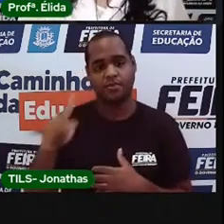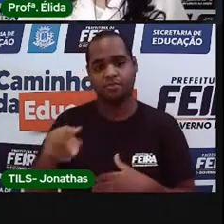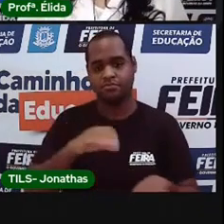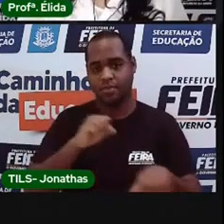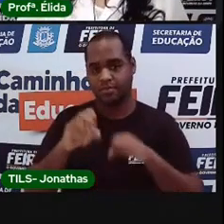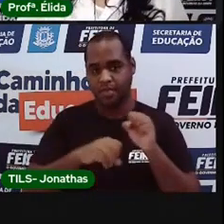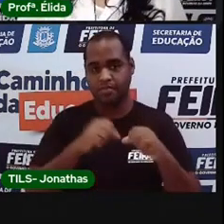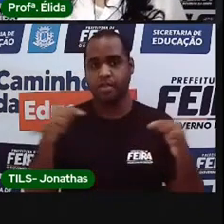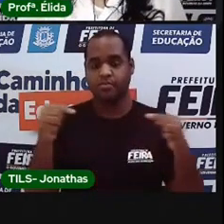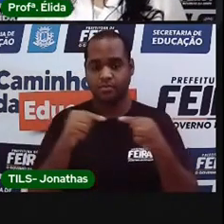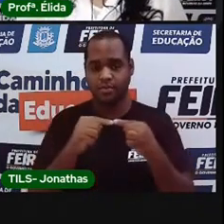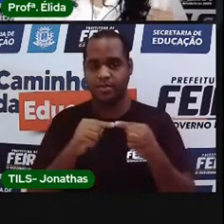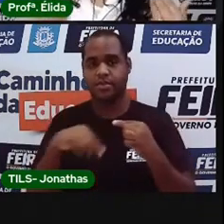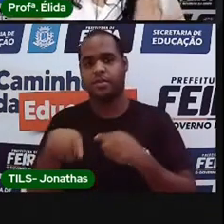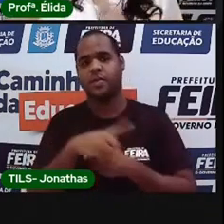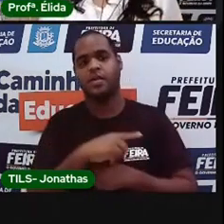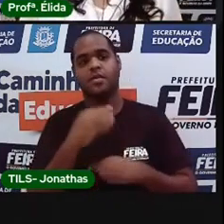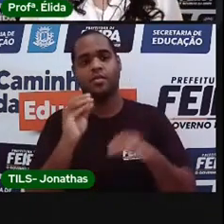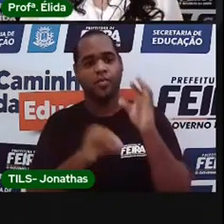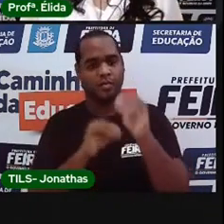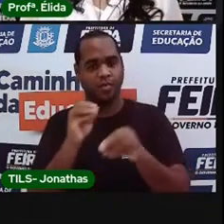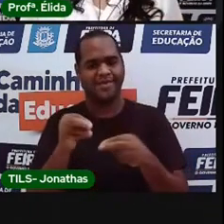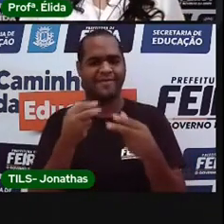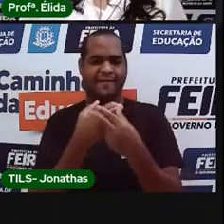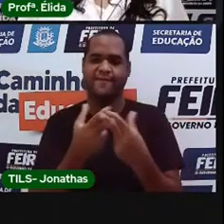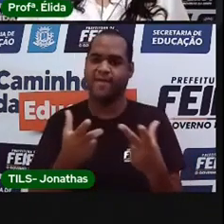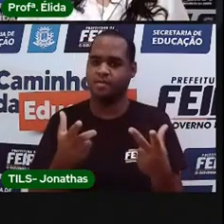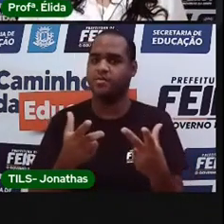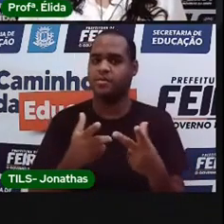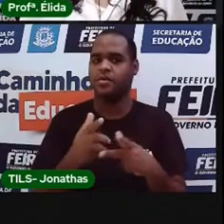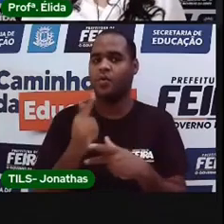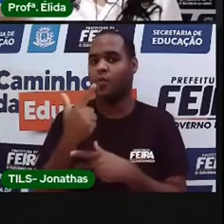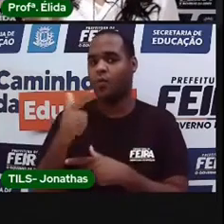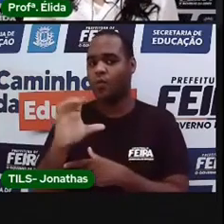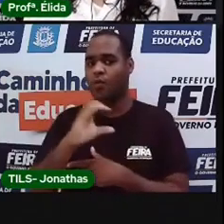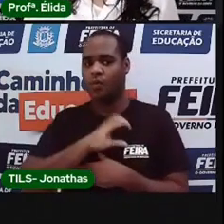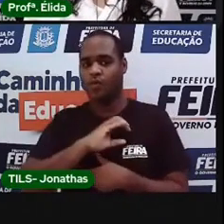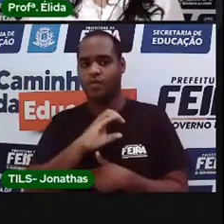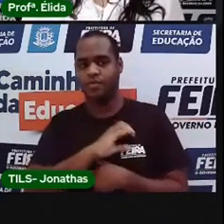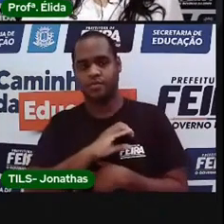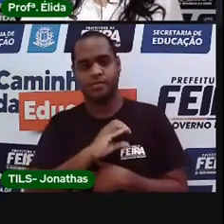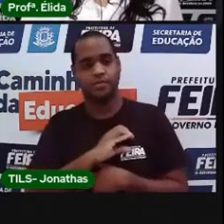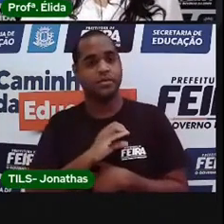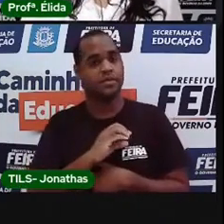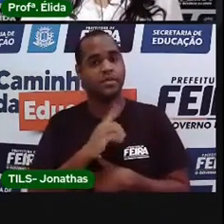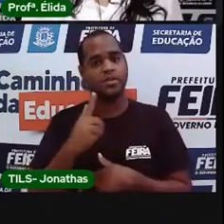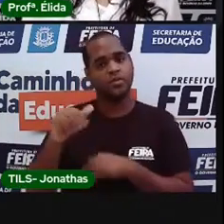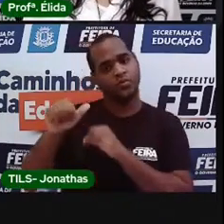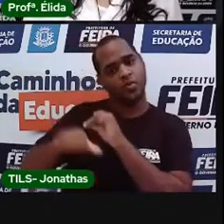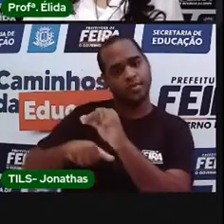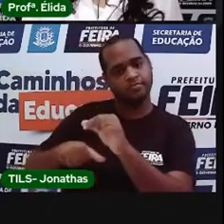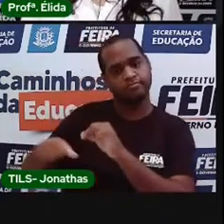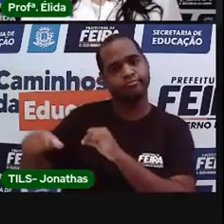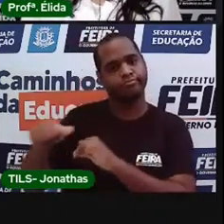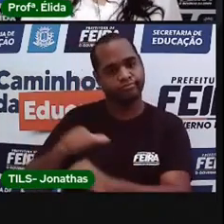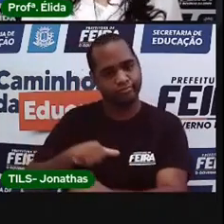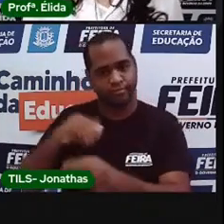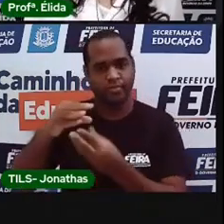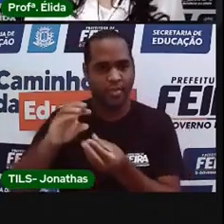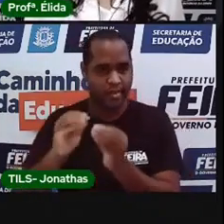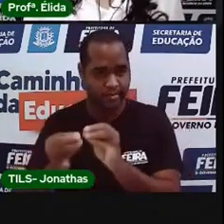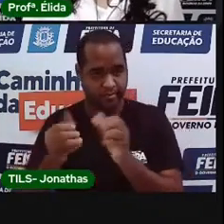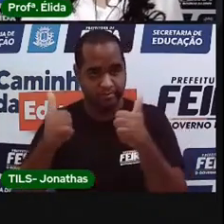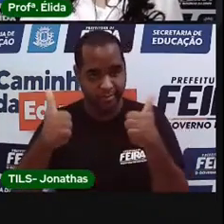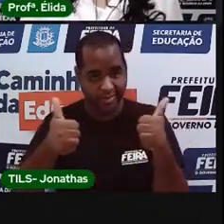E depois ela vai colocar na atividade do outro coleguinha. Então, vai fazer a troca dos bilhetes. Tá bem?